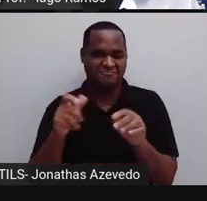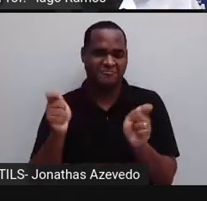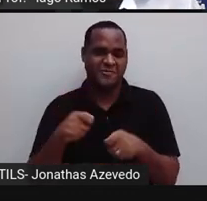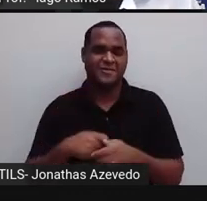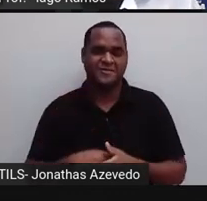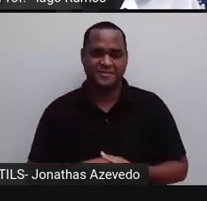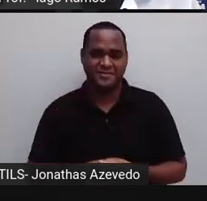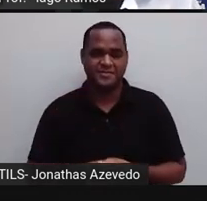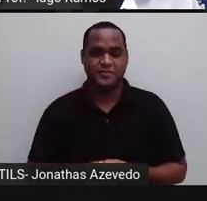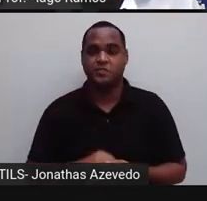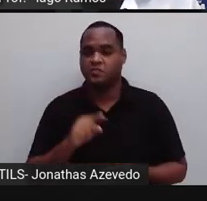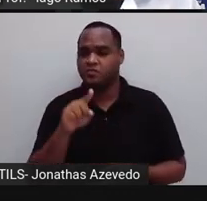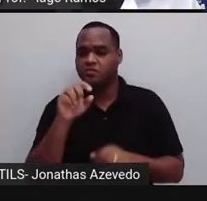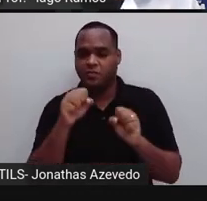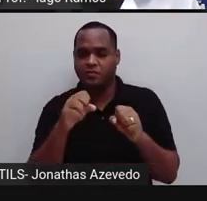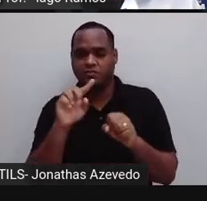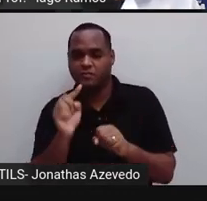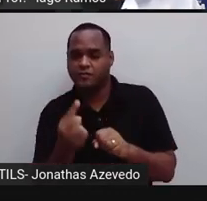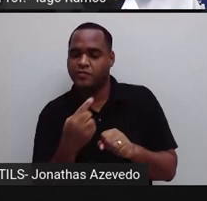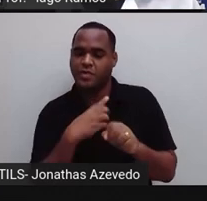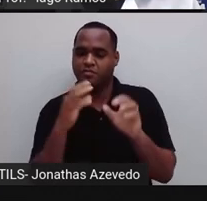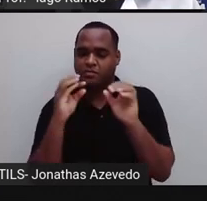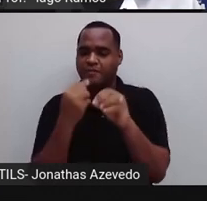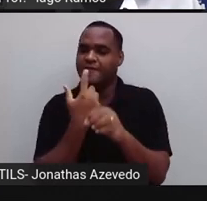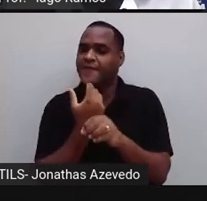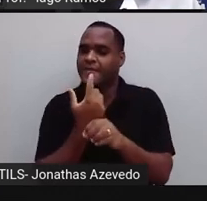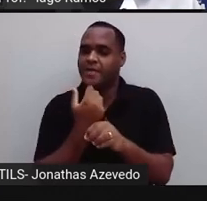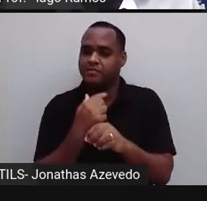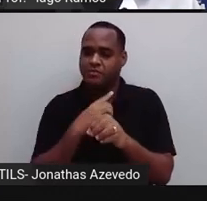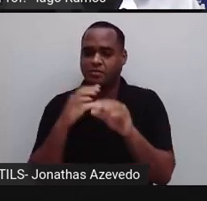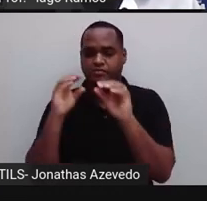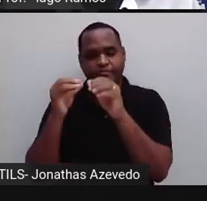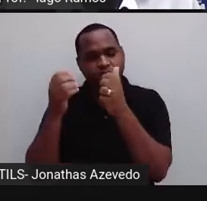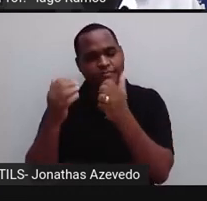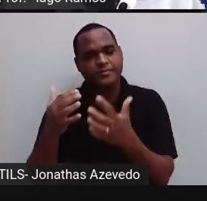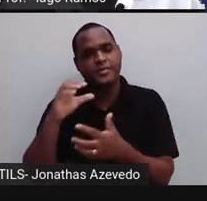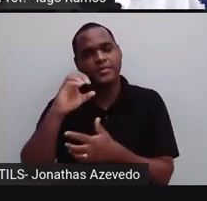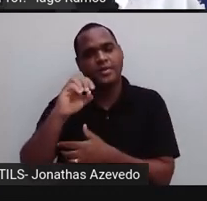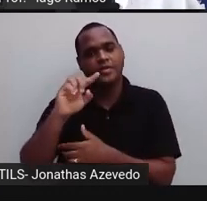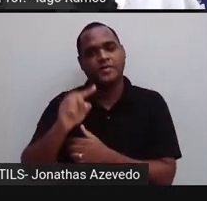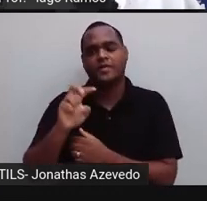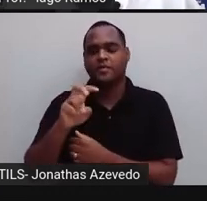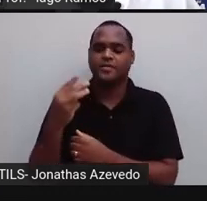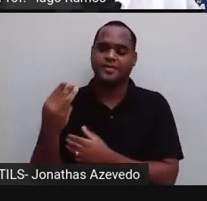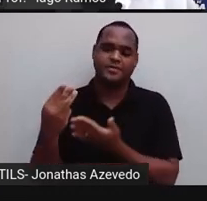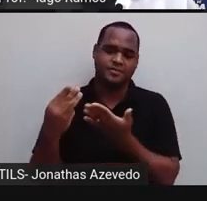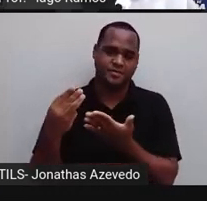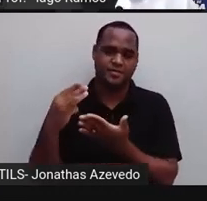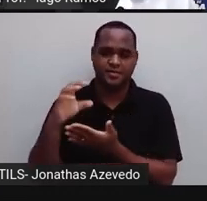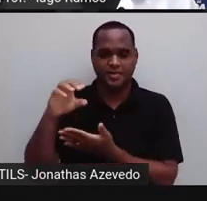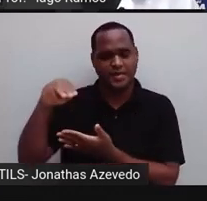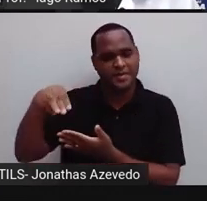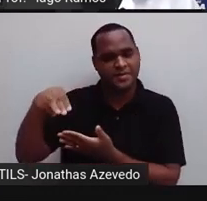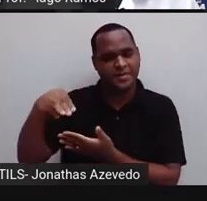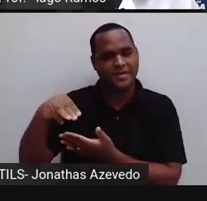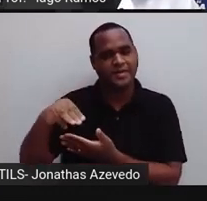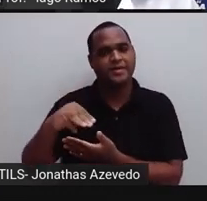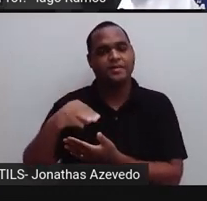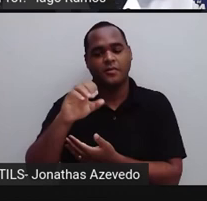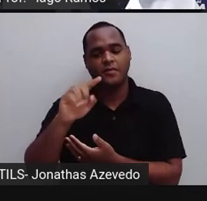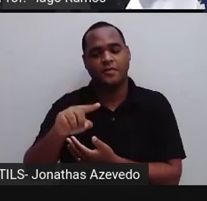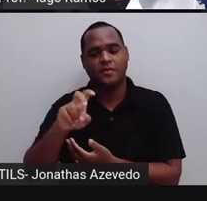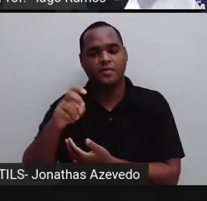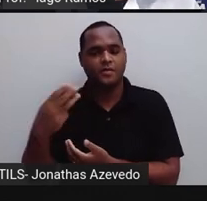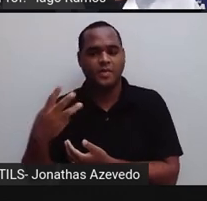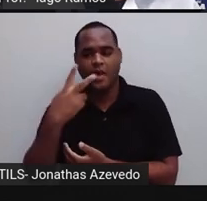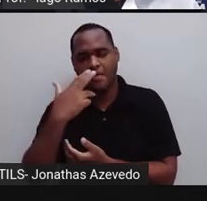Então, se a gente colocar a vírgula aqui, que eu coloquei de vermelho, vai dar 0,53. Só que 0,53 é